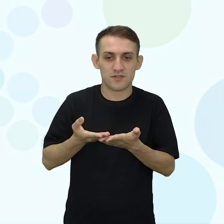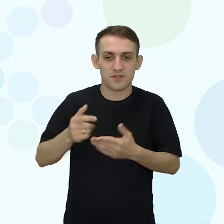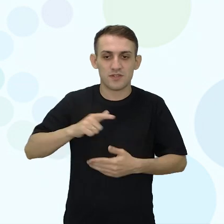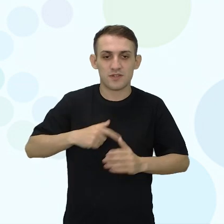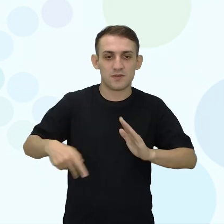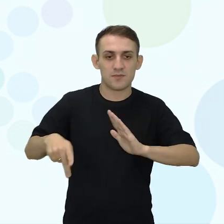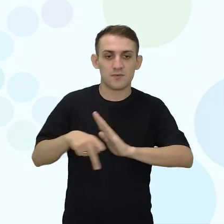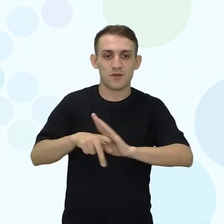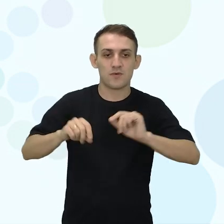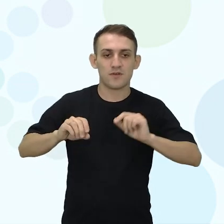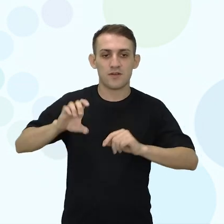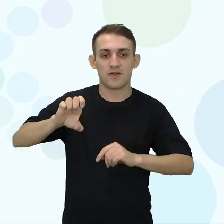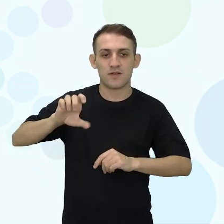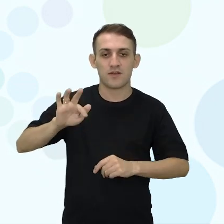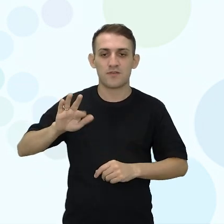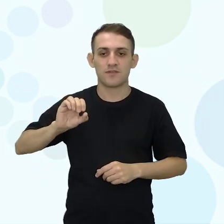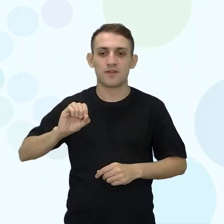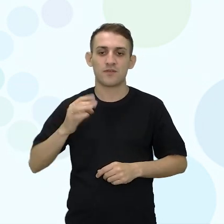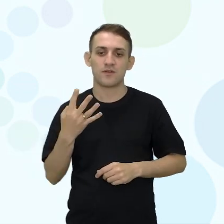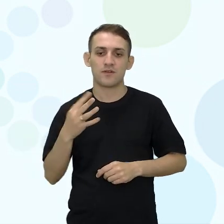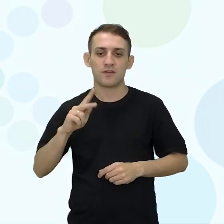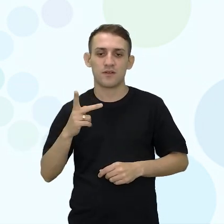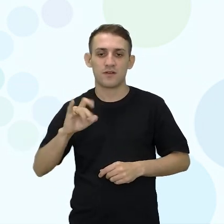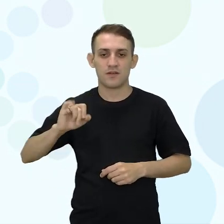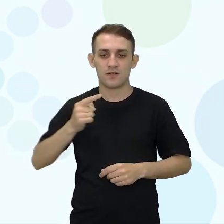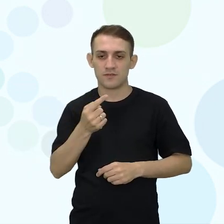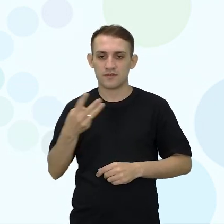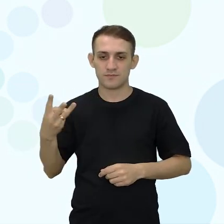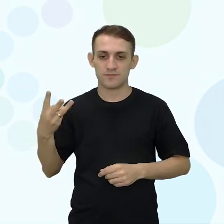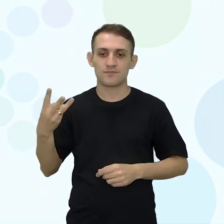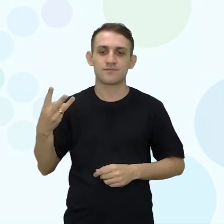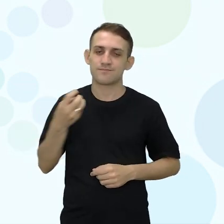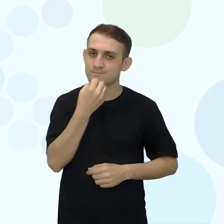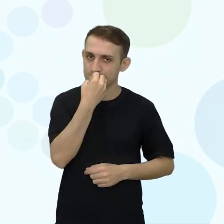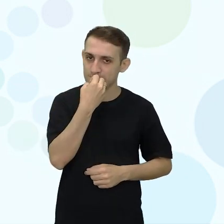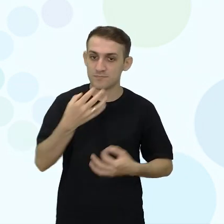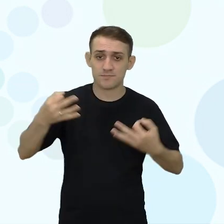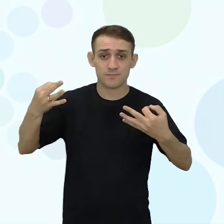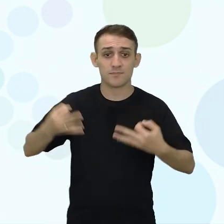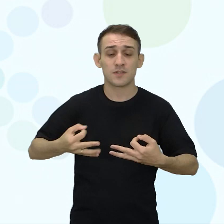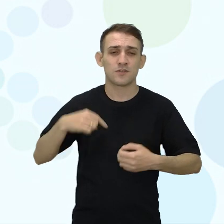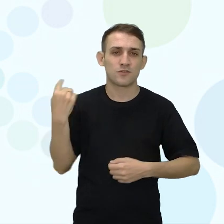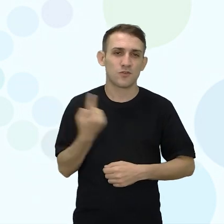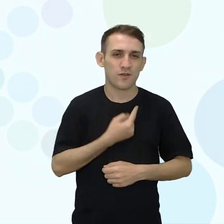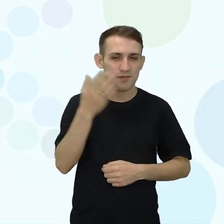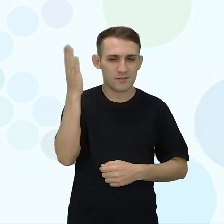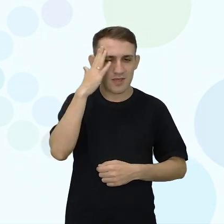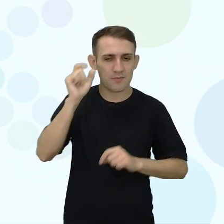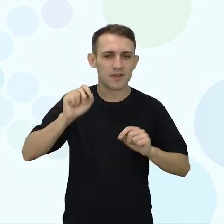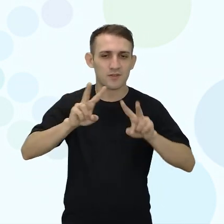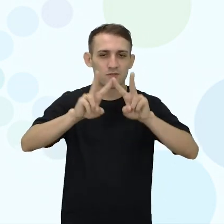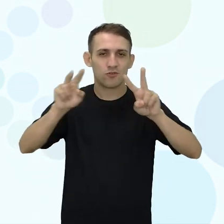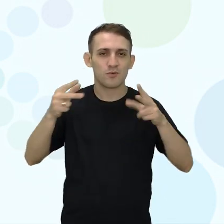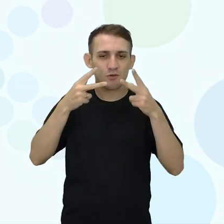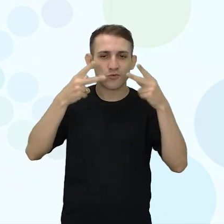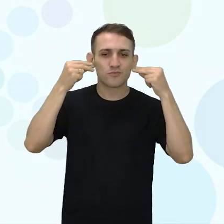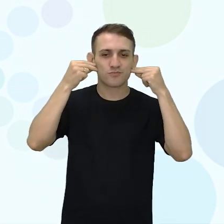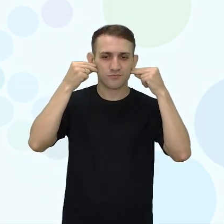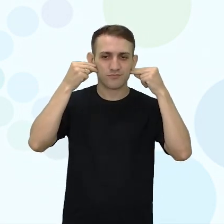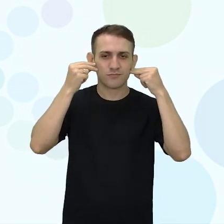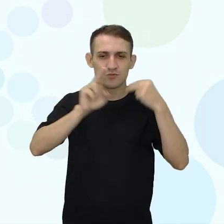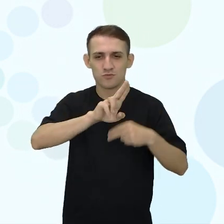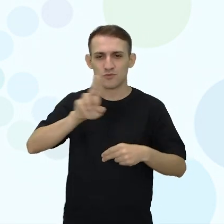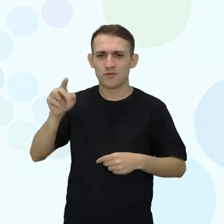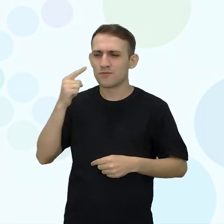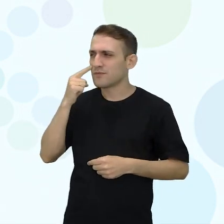EF04HI13. Muito bem. Então, a gente já sabe que vamos falar sobre os Kaisaras. Você já